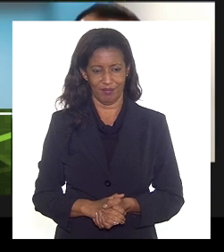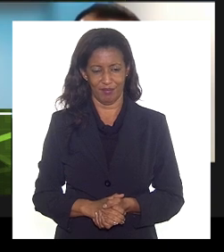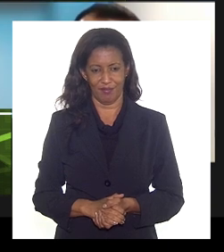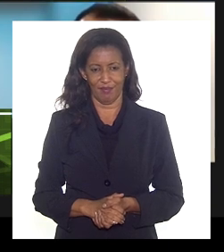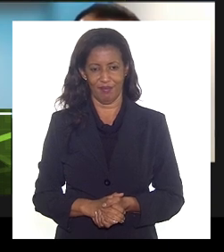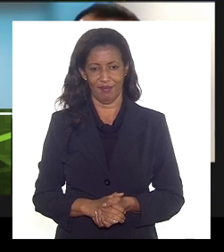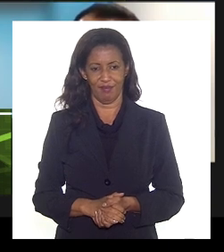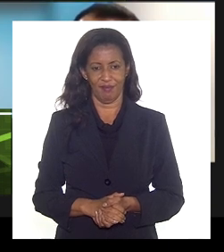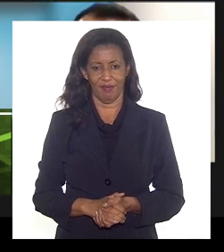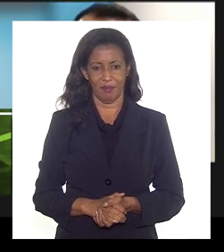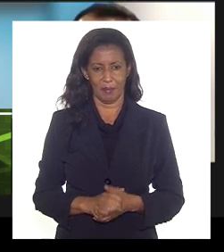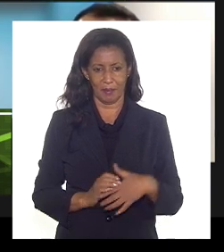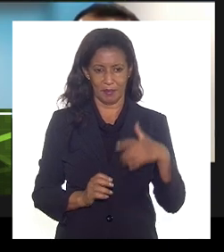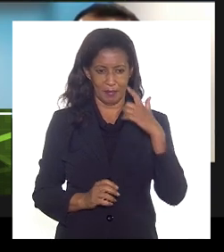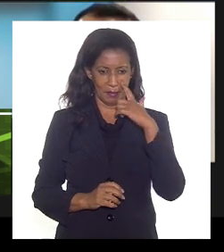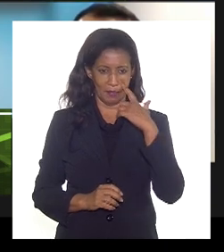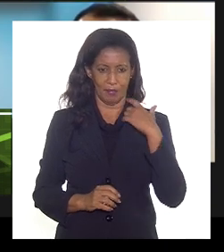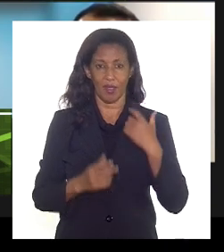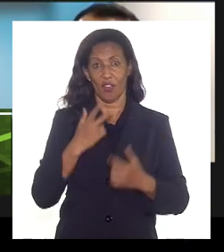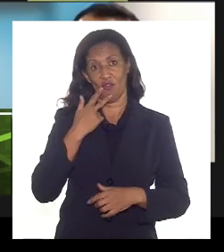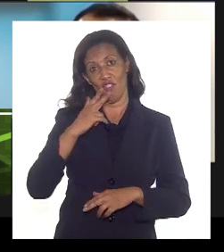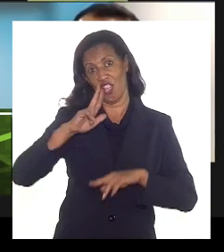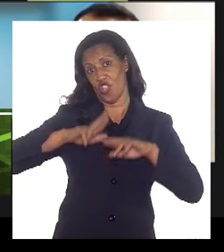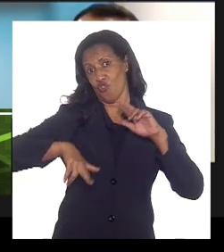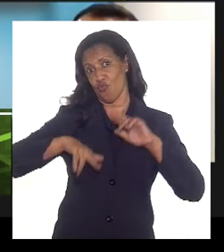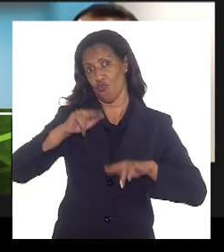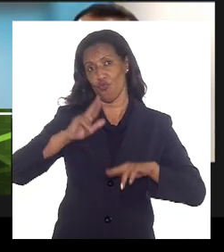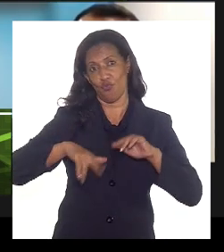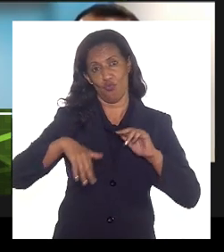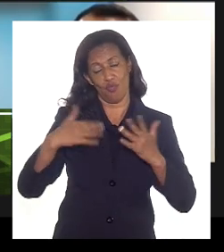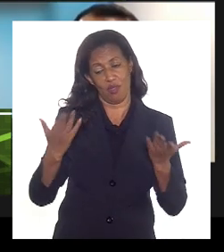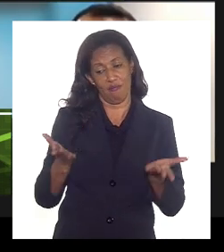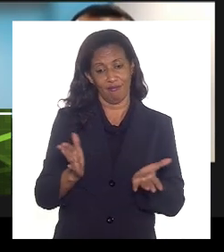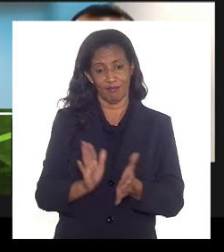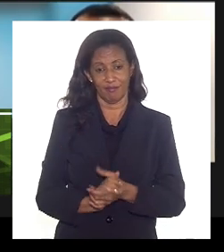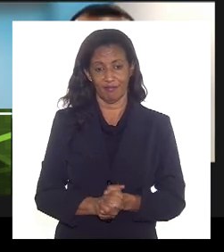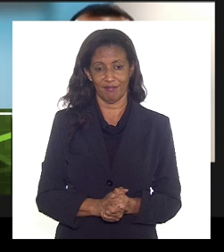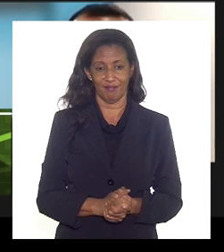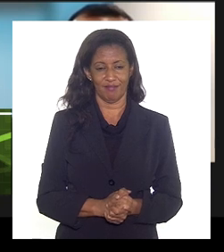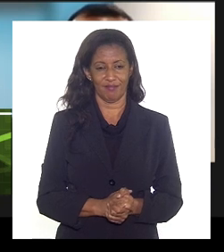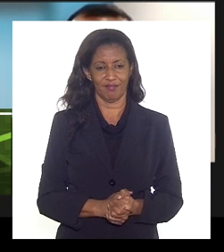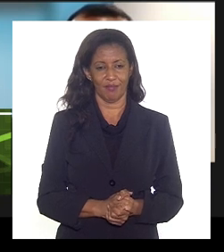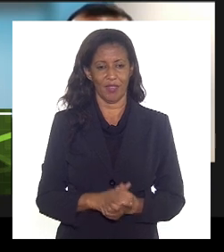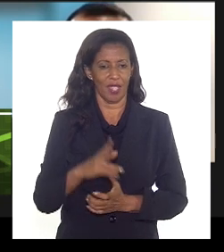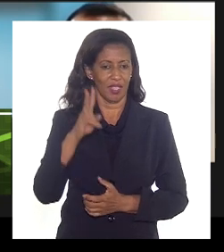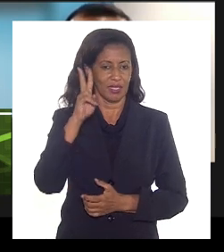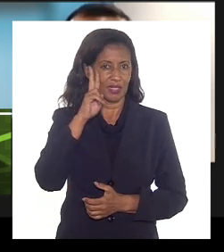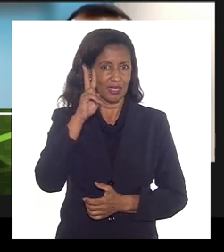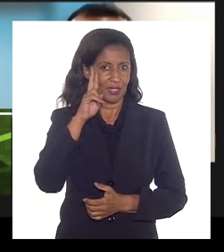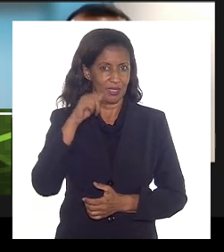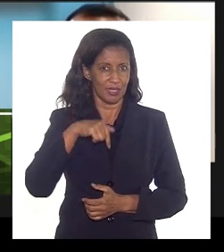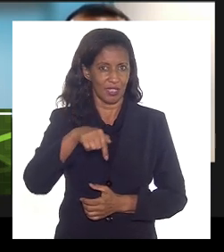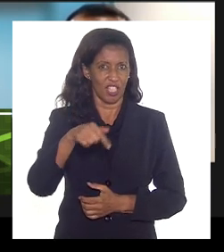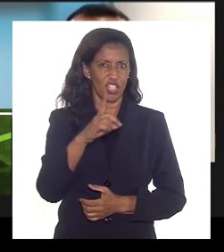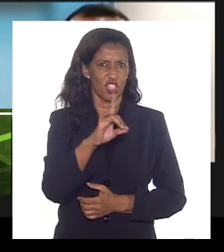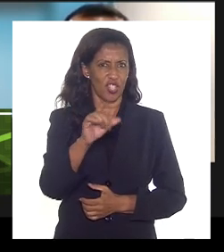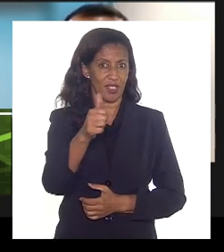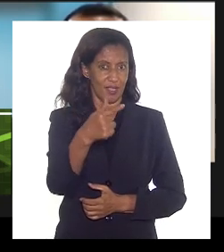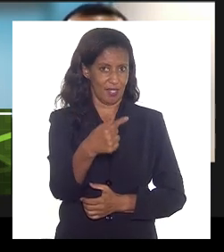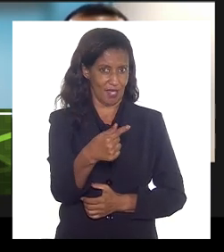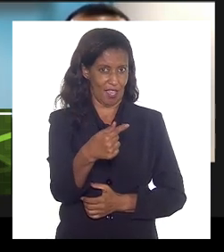eu estipulei o mês de junho, mas a segunda agora. A segunda agora é dia 7.